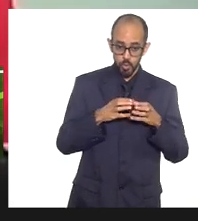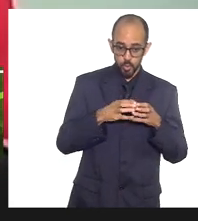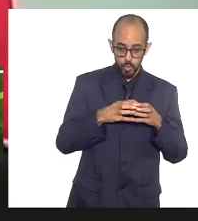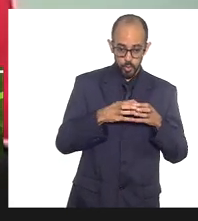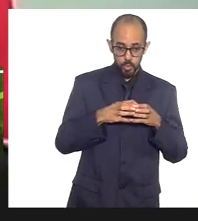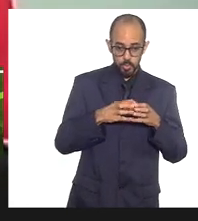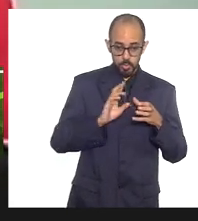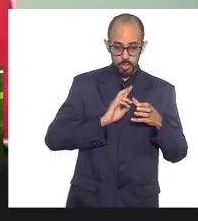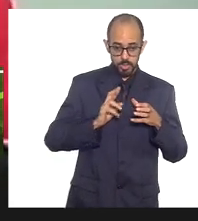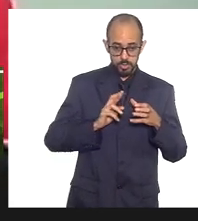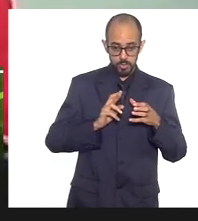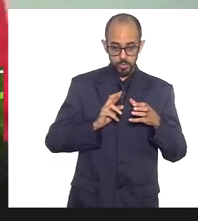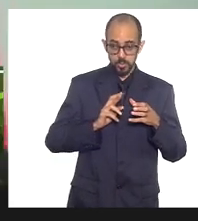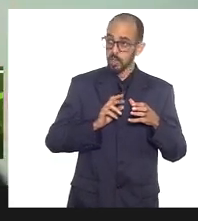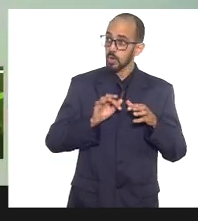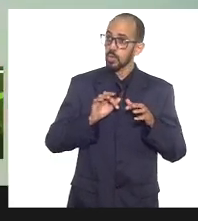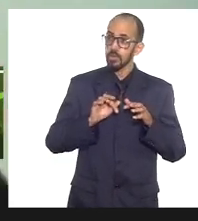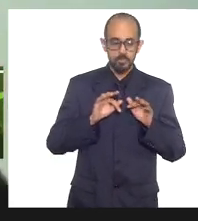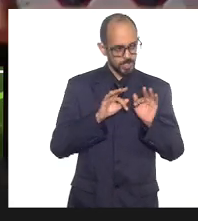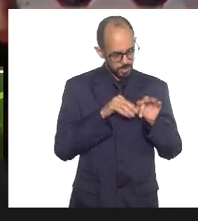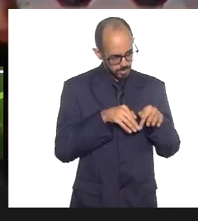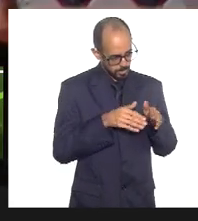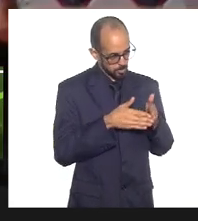violado. favor. Concluir já.